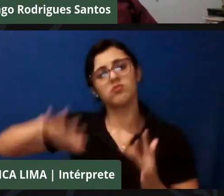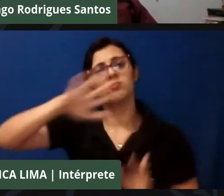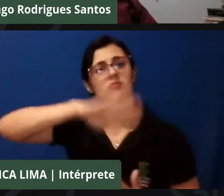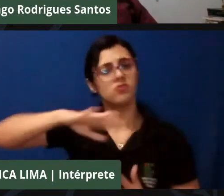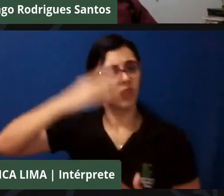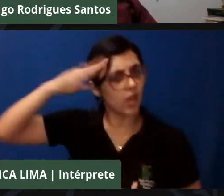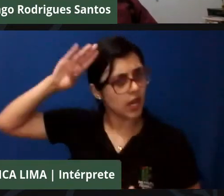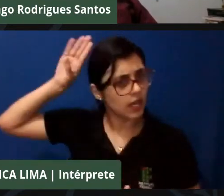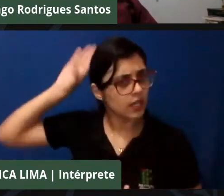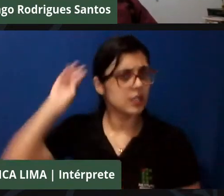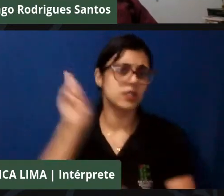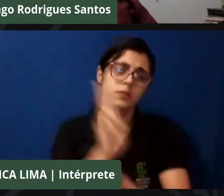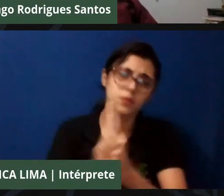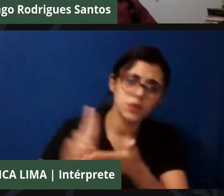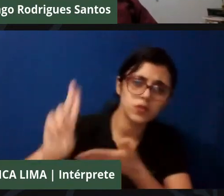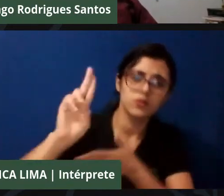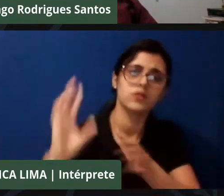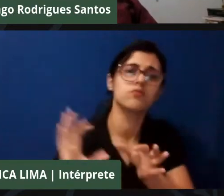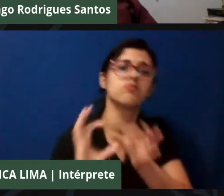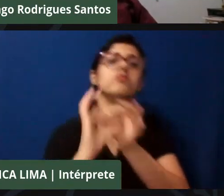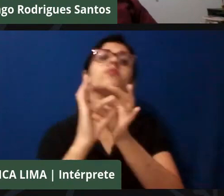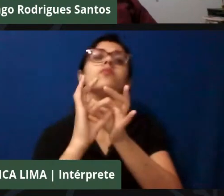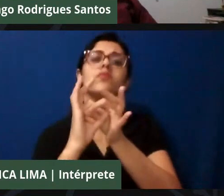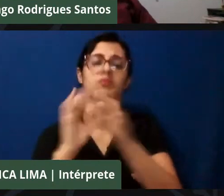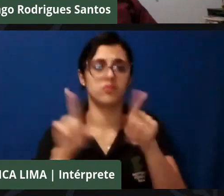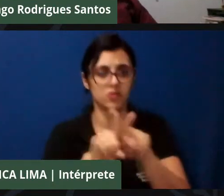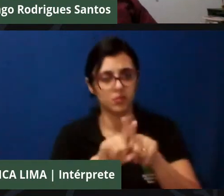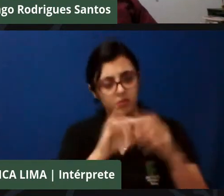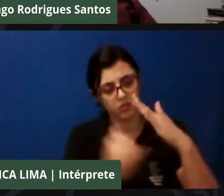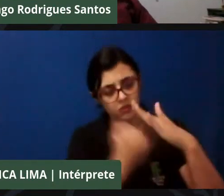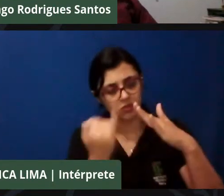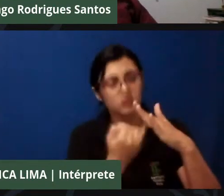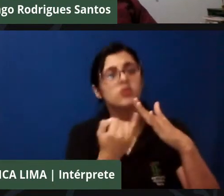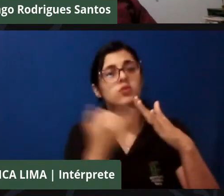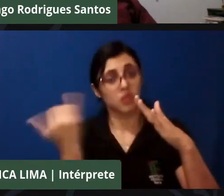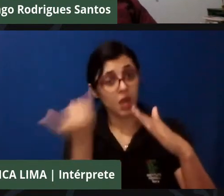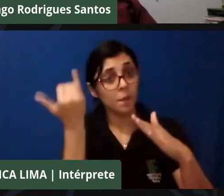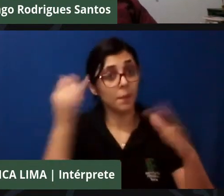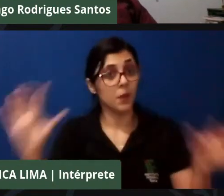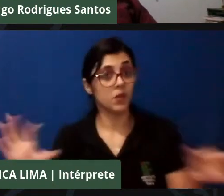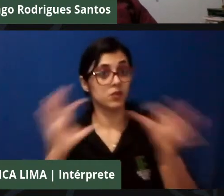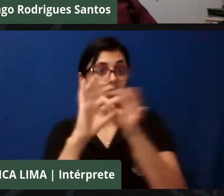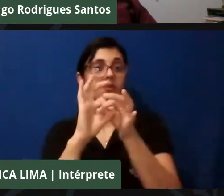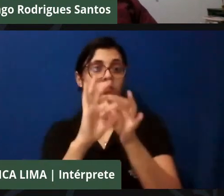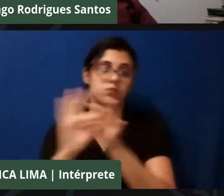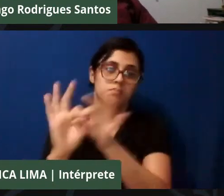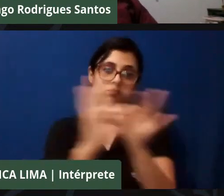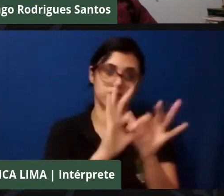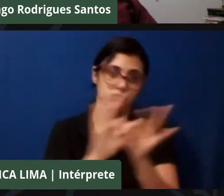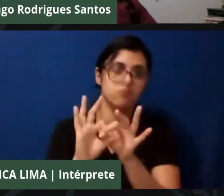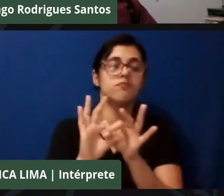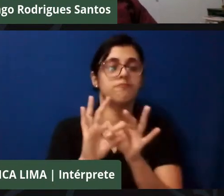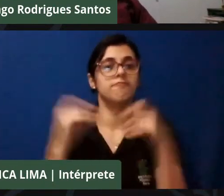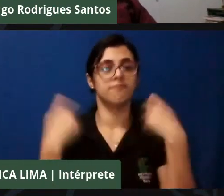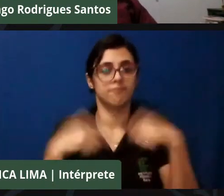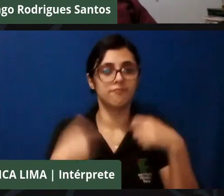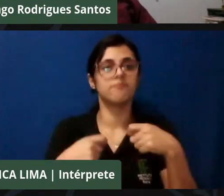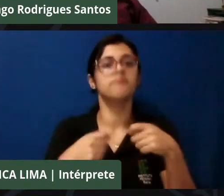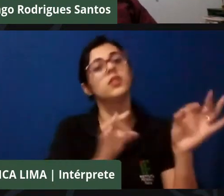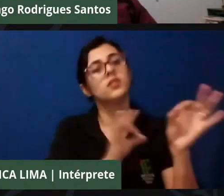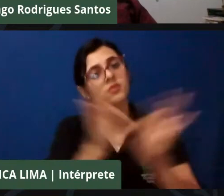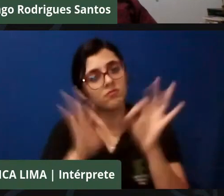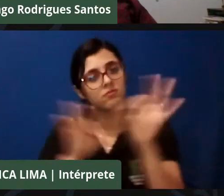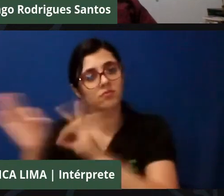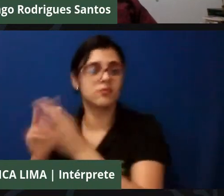instituto e é muito importante essa colaboração, essa parceria que a gente precisa sempre estar construindo, porque o nosso